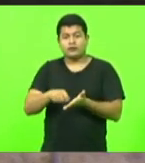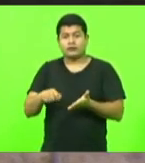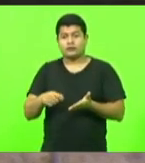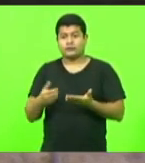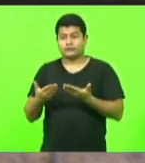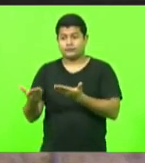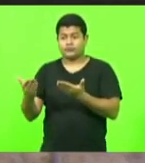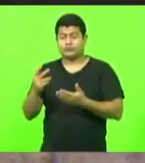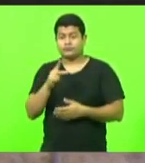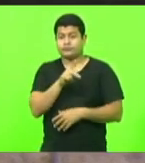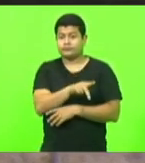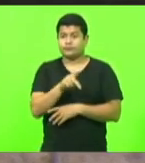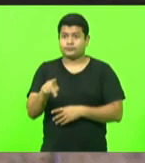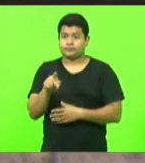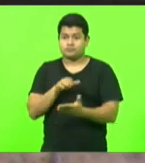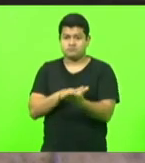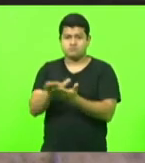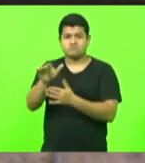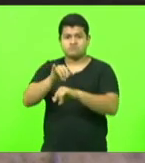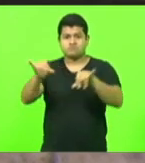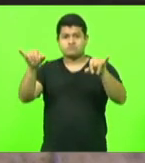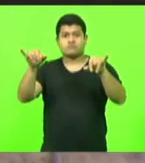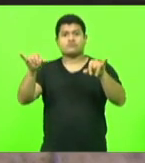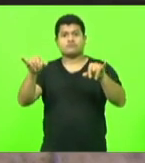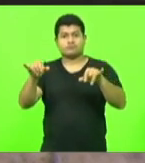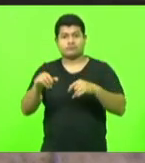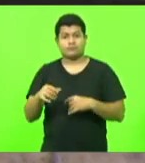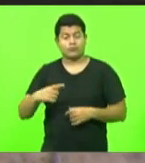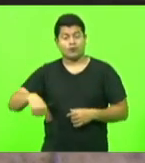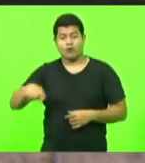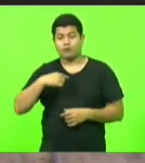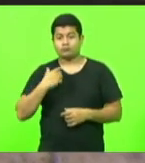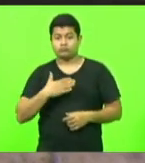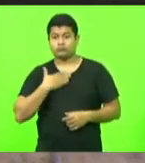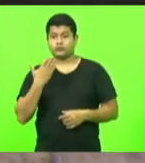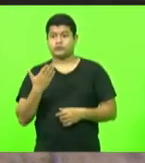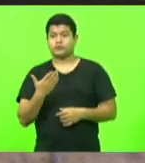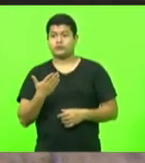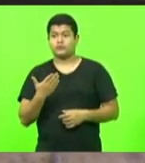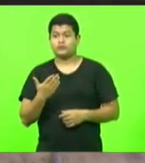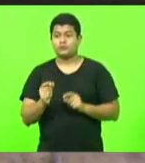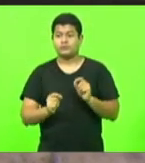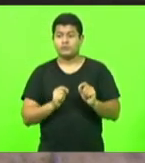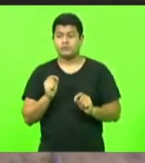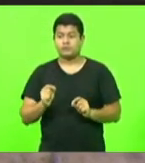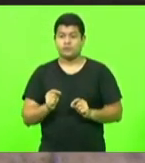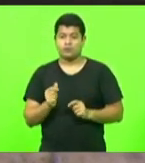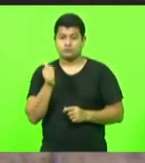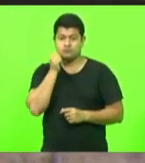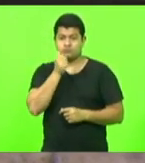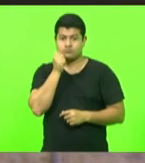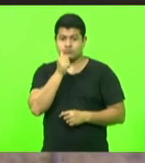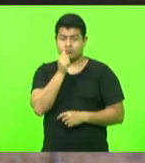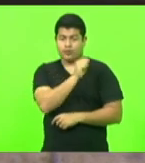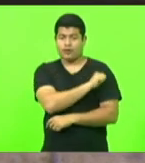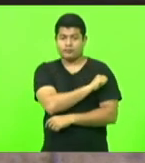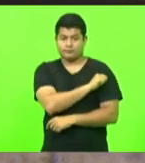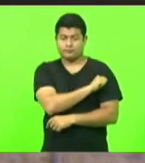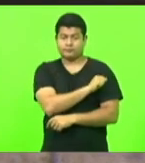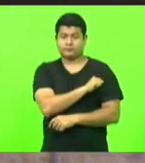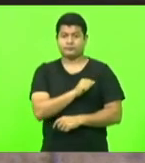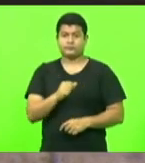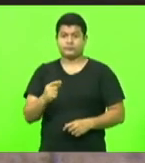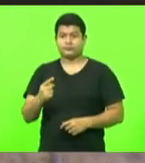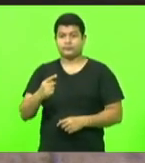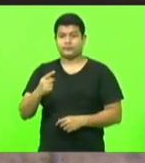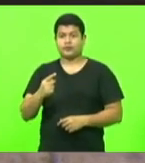orientadores. E, para a nossa surpresa, deputado Kendi, a aluna que tirou em primeiro lugar segundo ano do